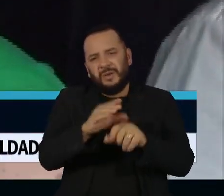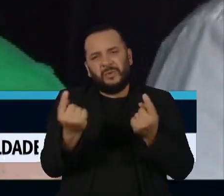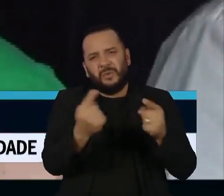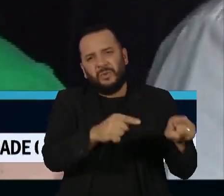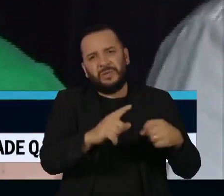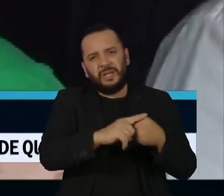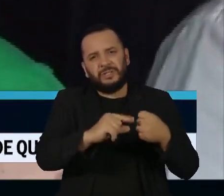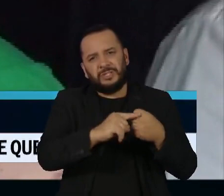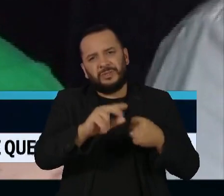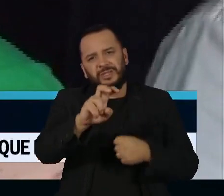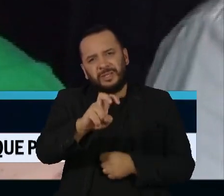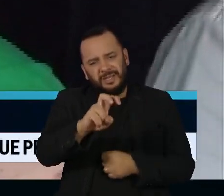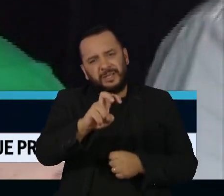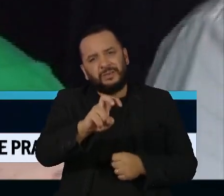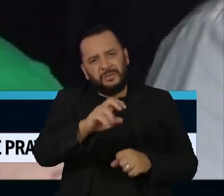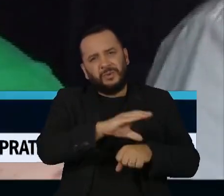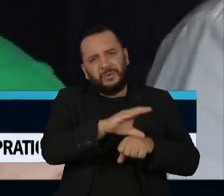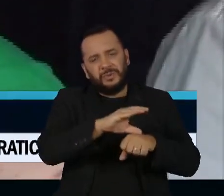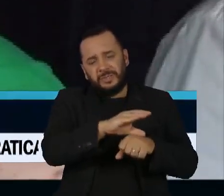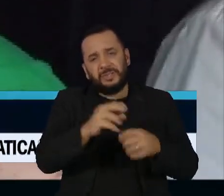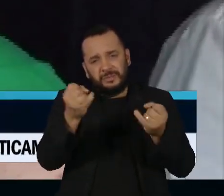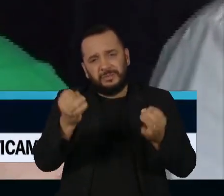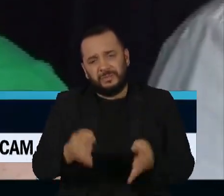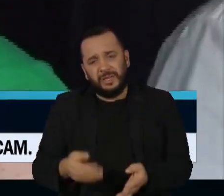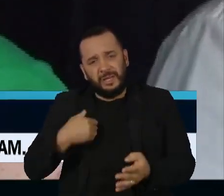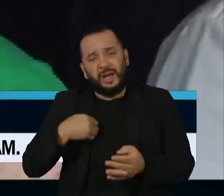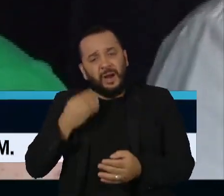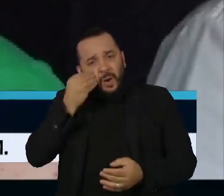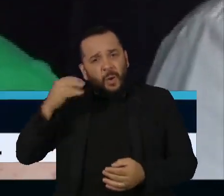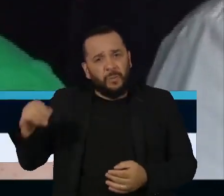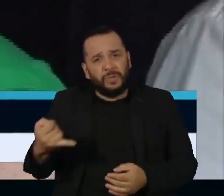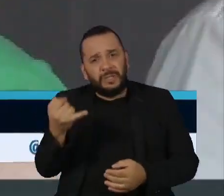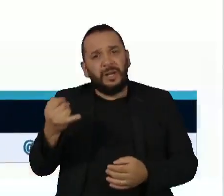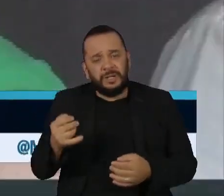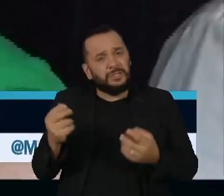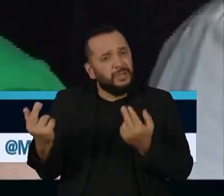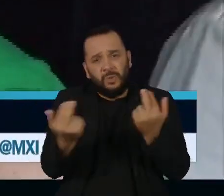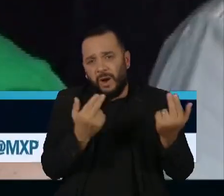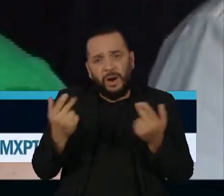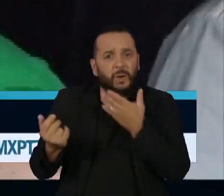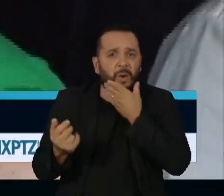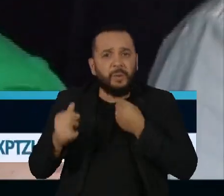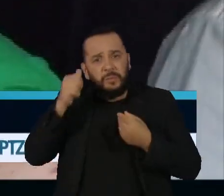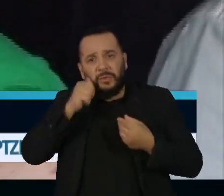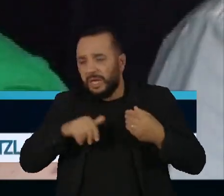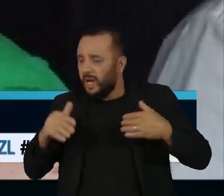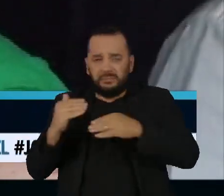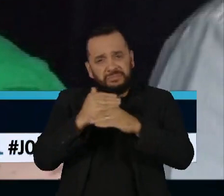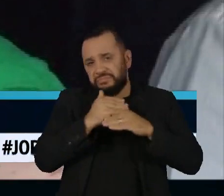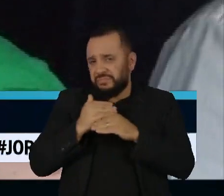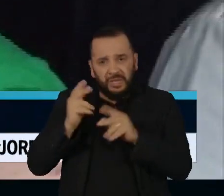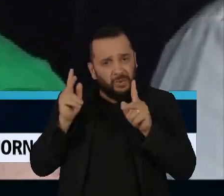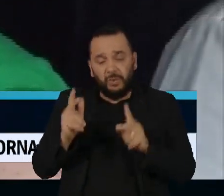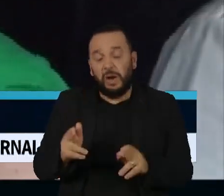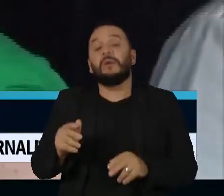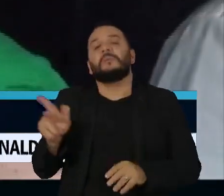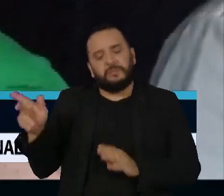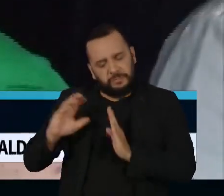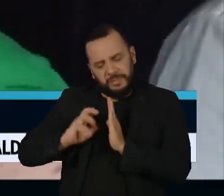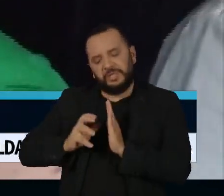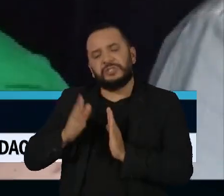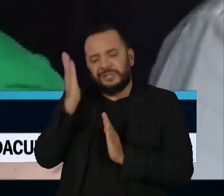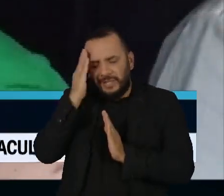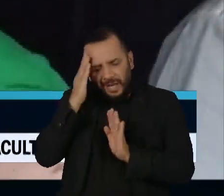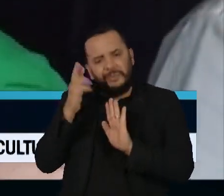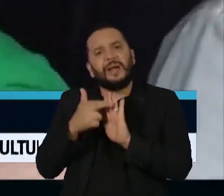que propõe igualdade de oportunidades e de condições para homens e mulheres. Eles sabem quais são as regras com antecedência, não